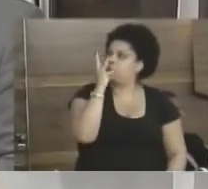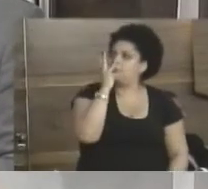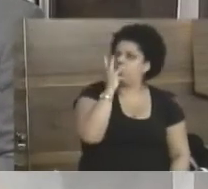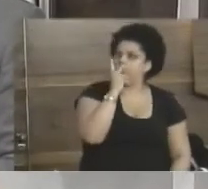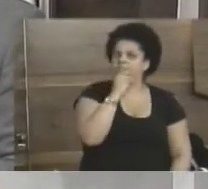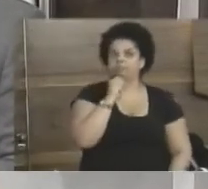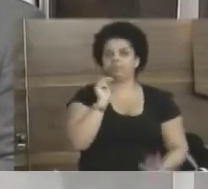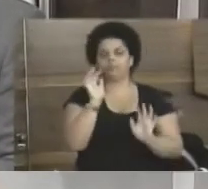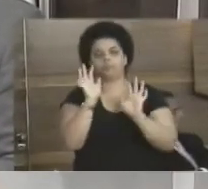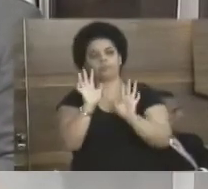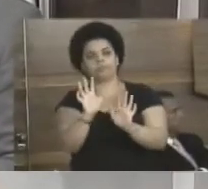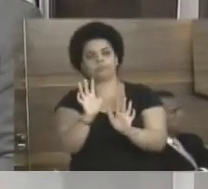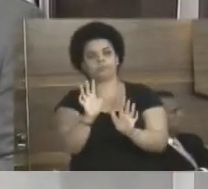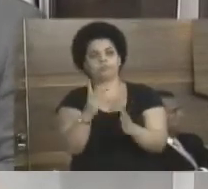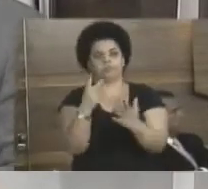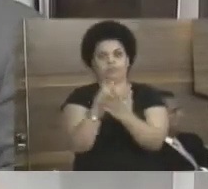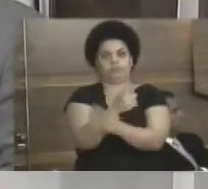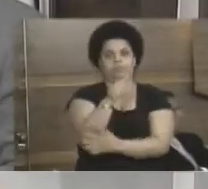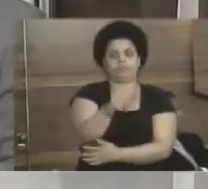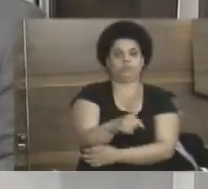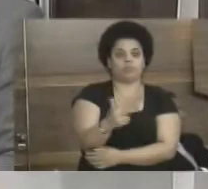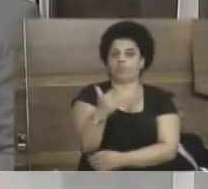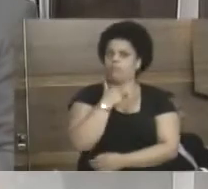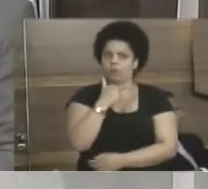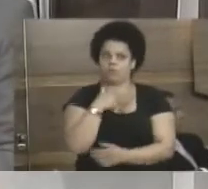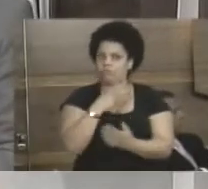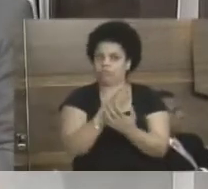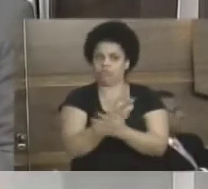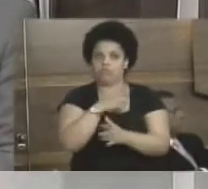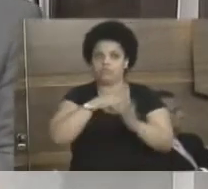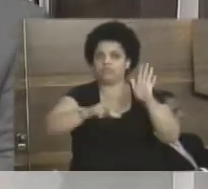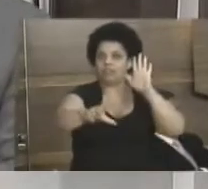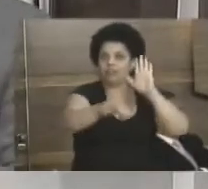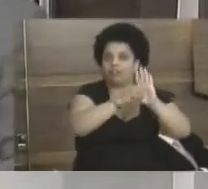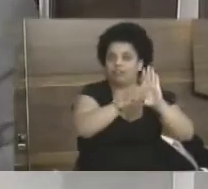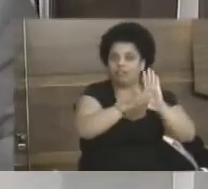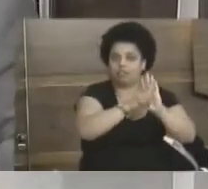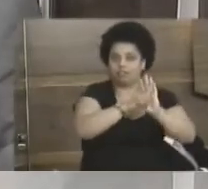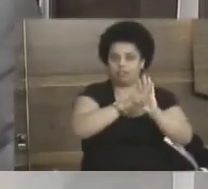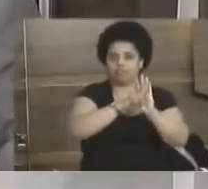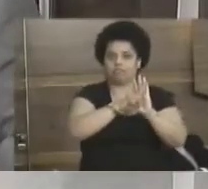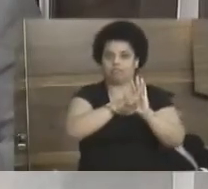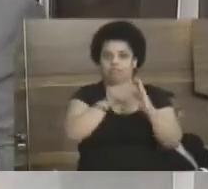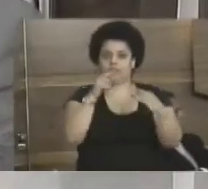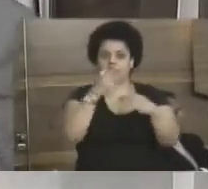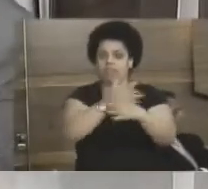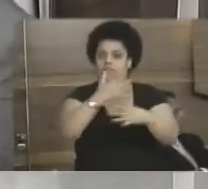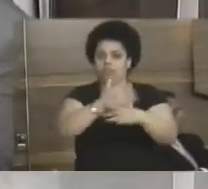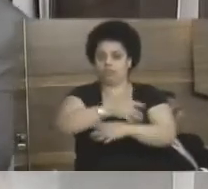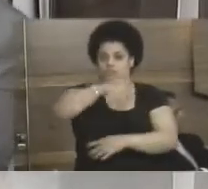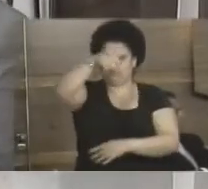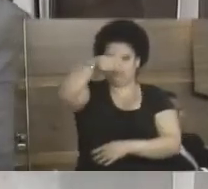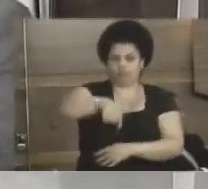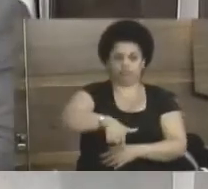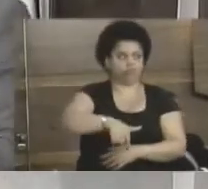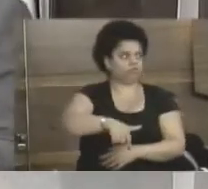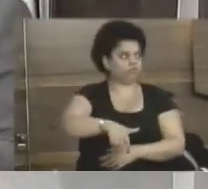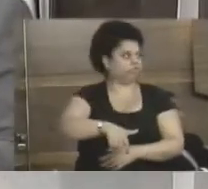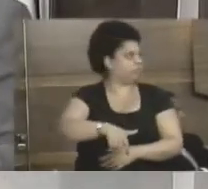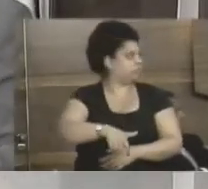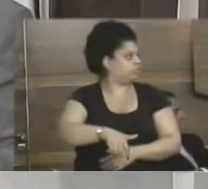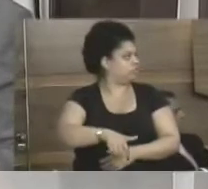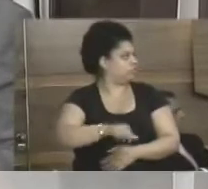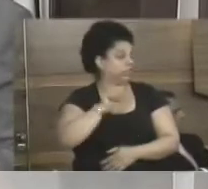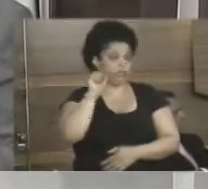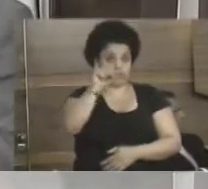o que aconteceu aqui que não pode, está na nossa lei orgânica no município, está aqui, lei orgânica do município. Se